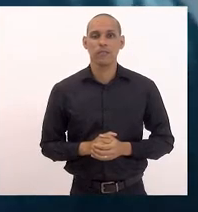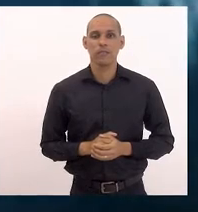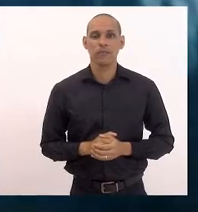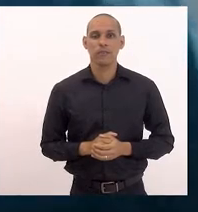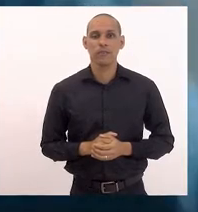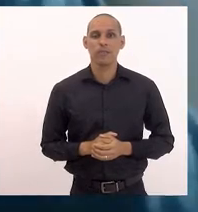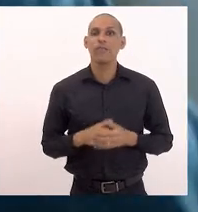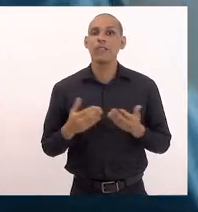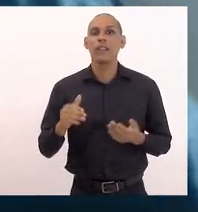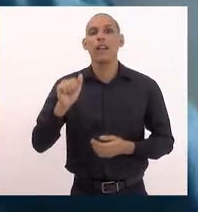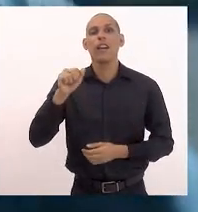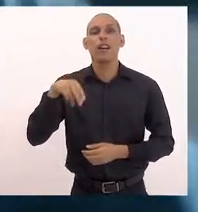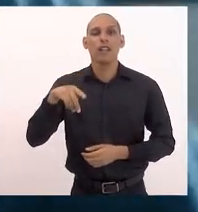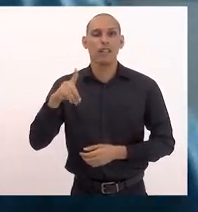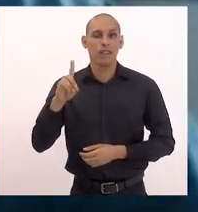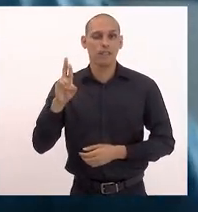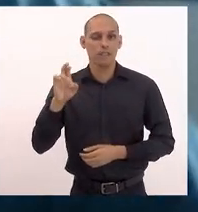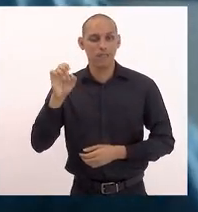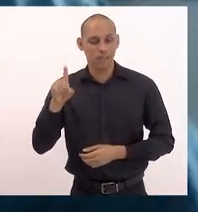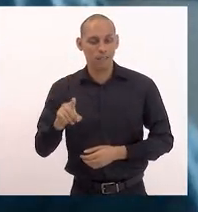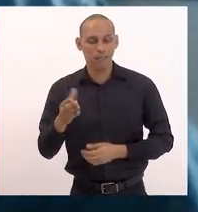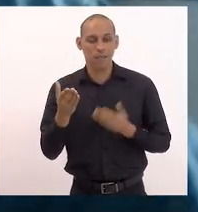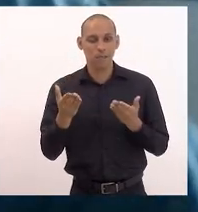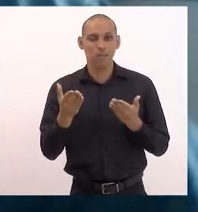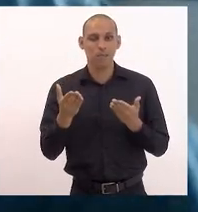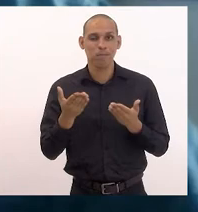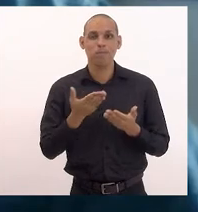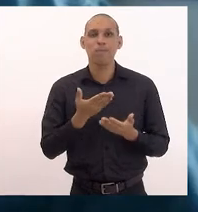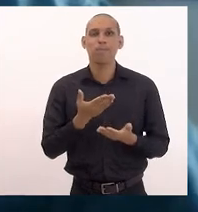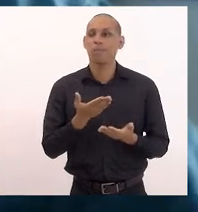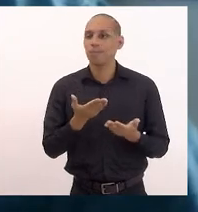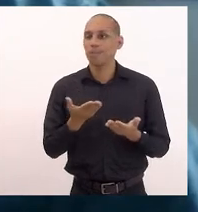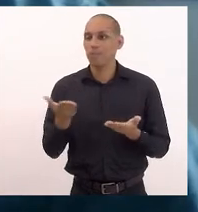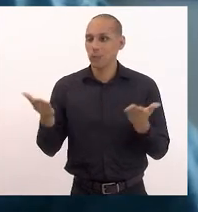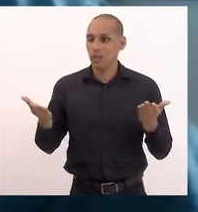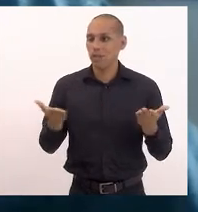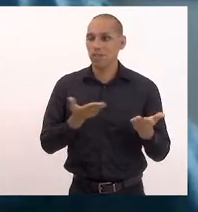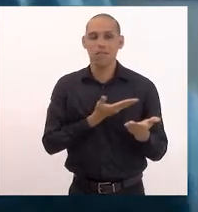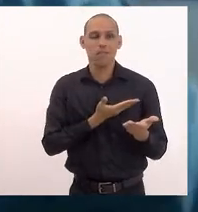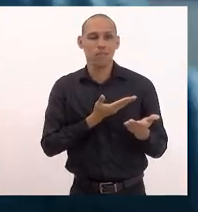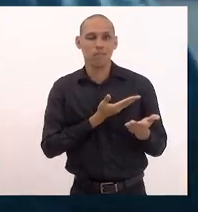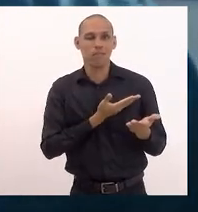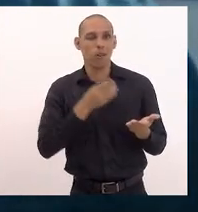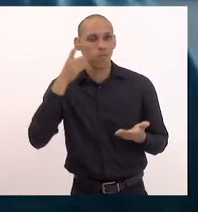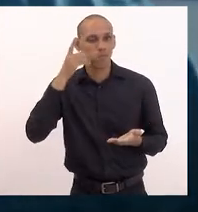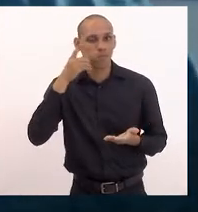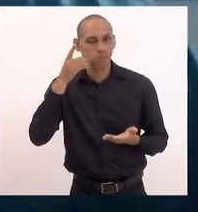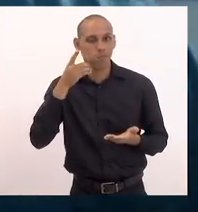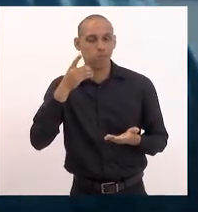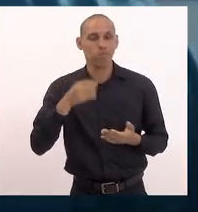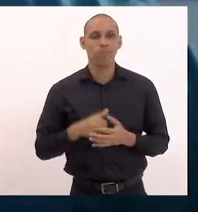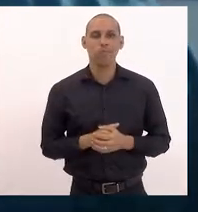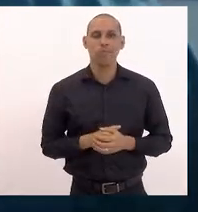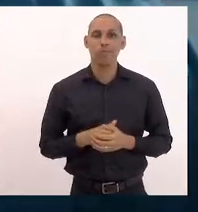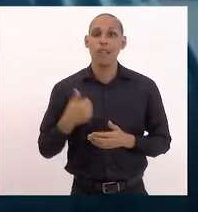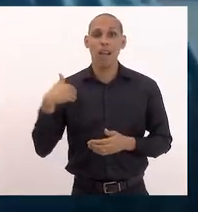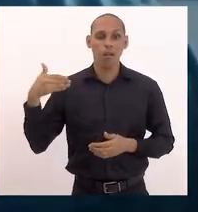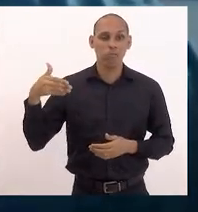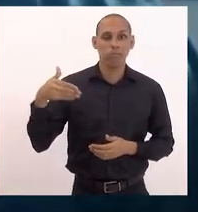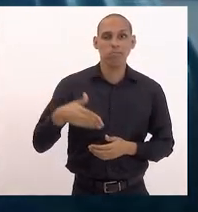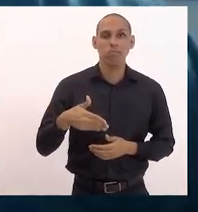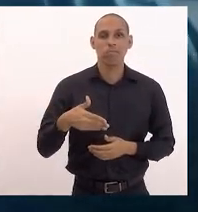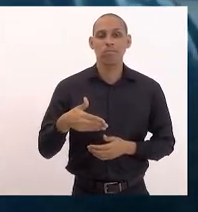André Siciliano, minhas companheiras deputadas, meus companheiros deputados. Venho aqui